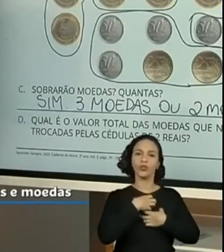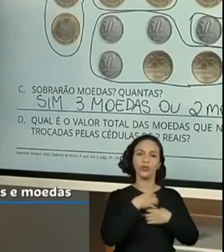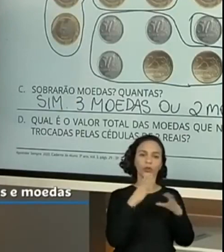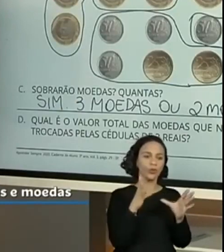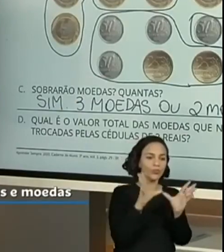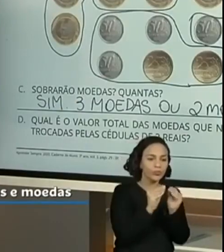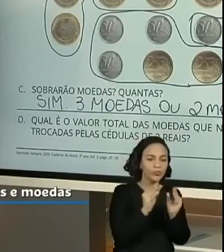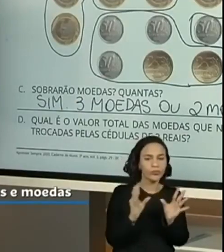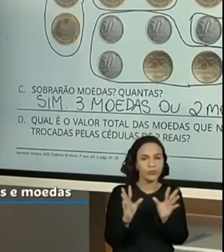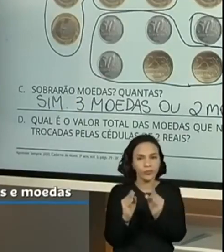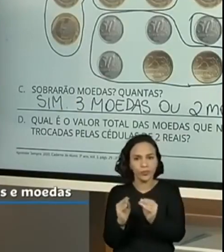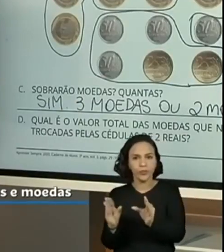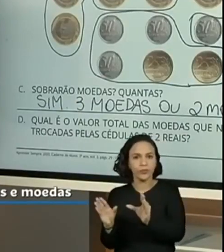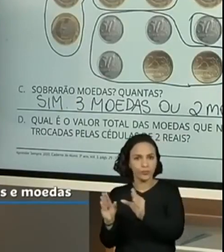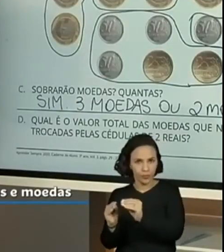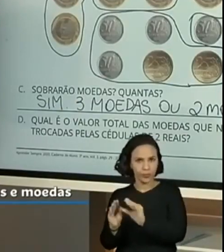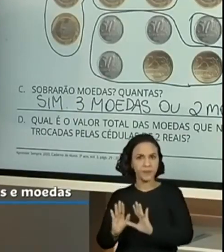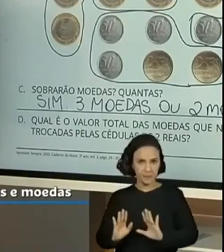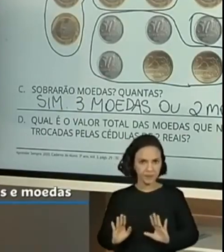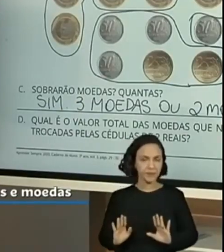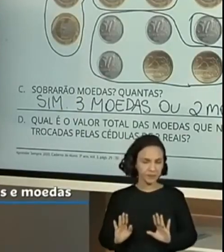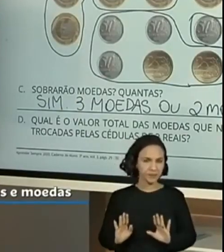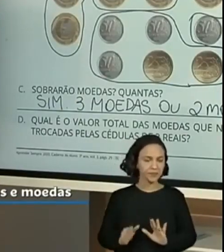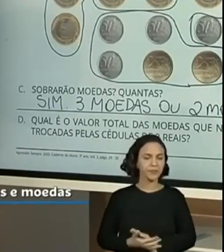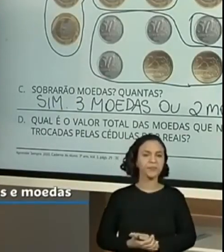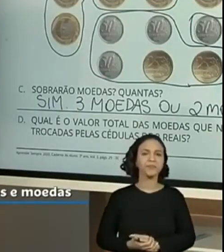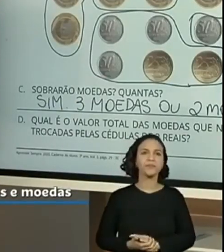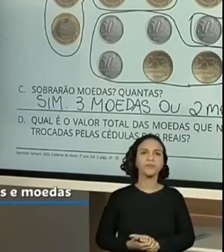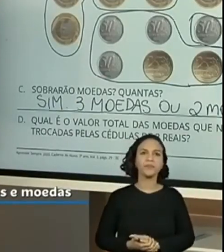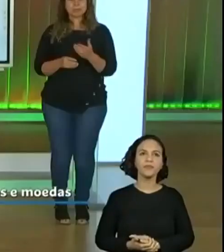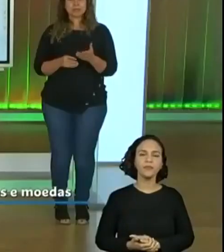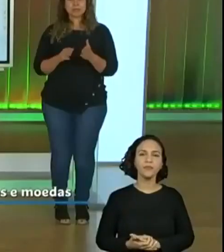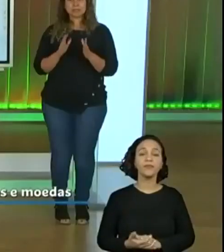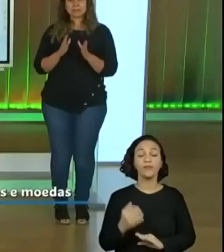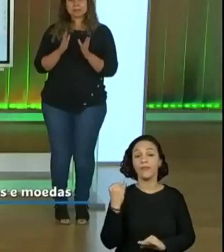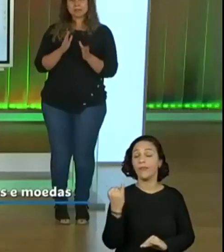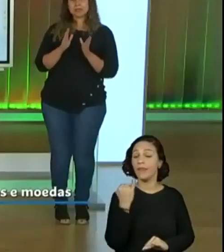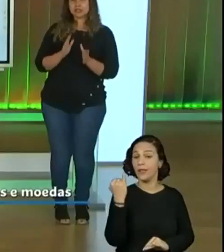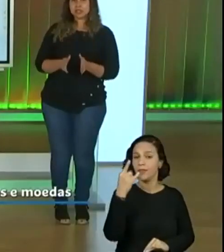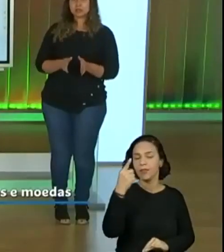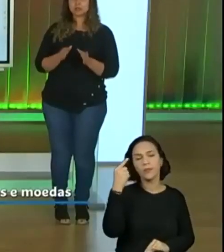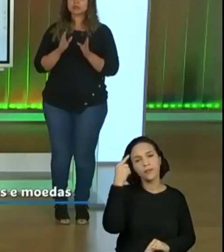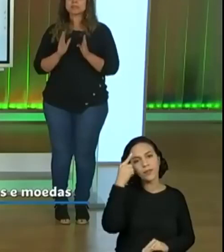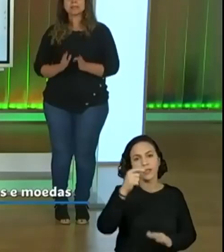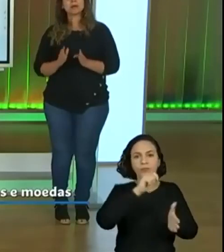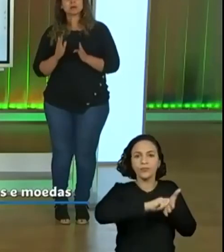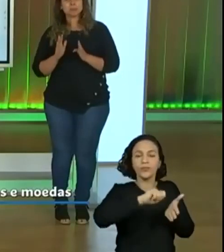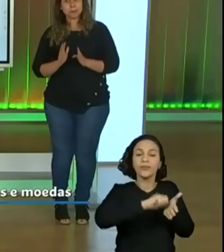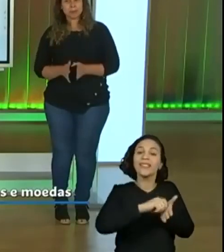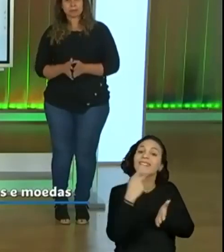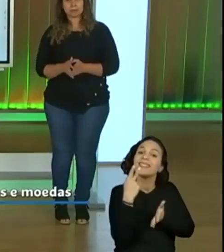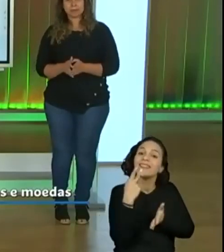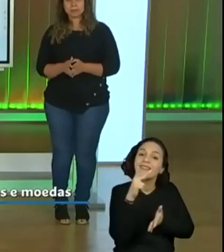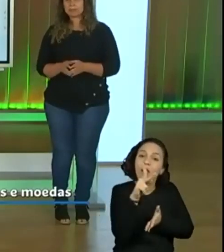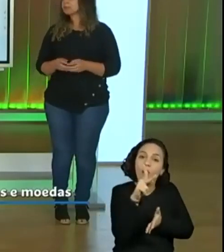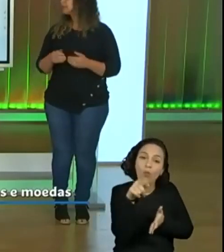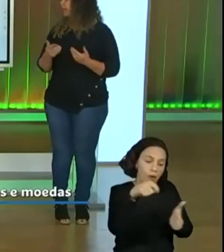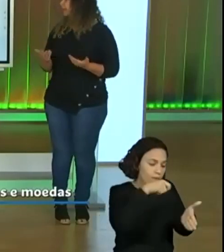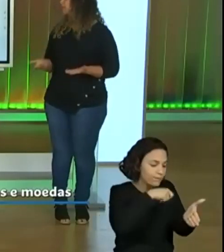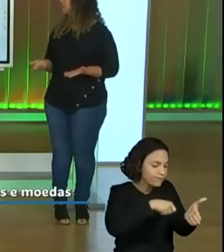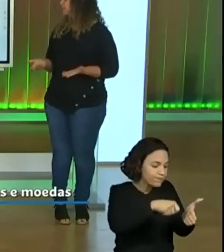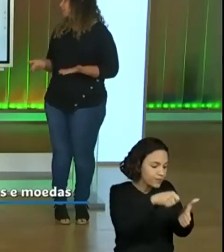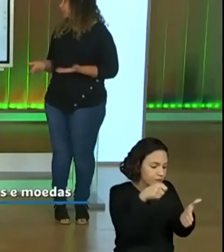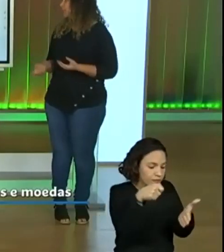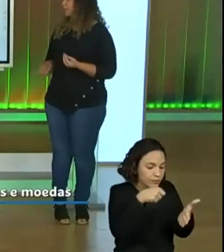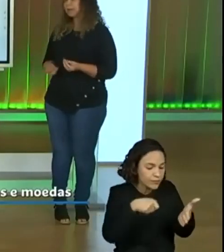do agrupamento de moedas que você fizer, do arranjo das moedas que Isso, é importante você fazer o registro do seu agrupamento. Se